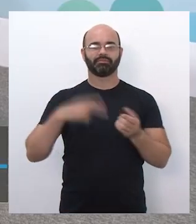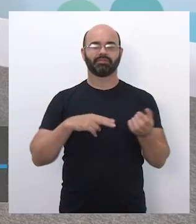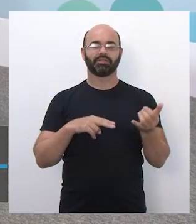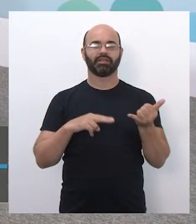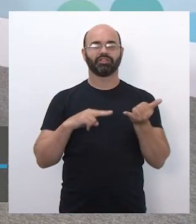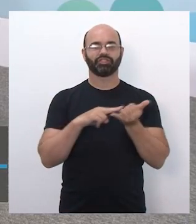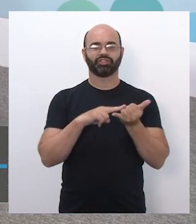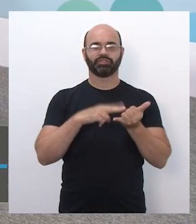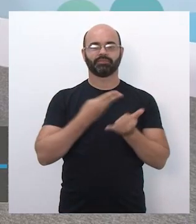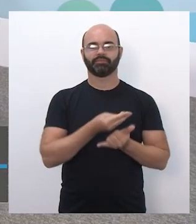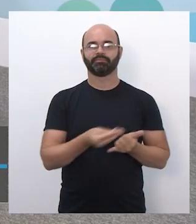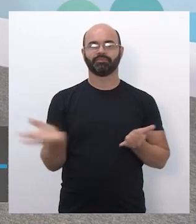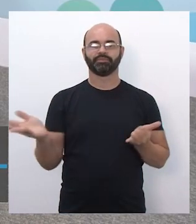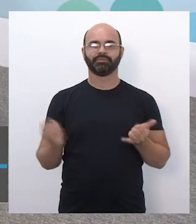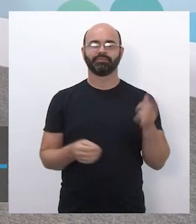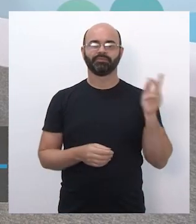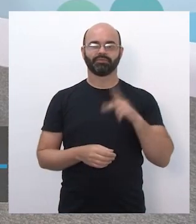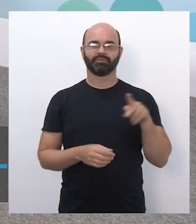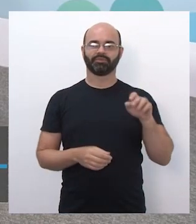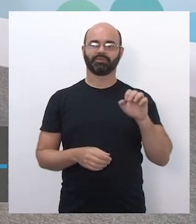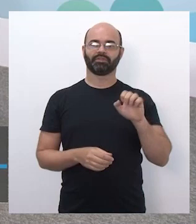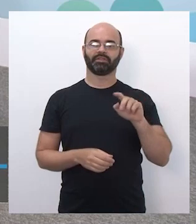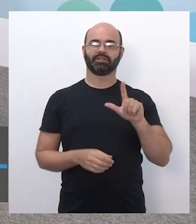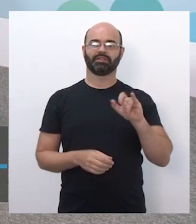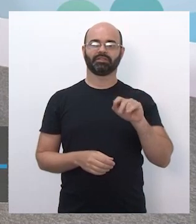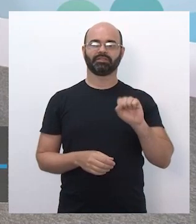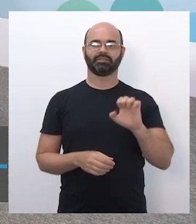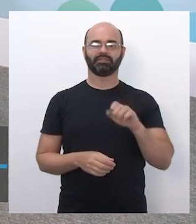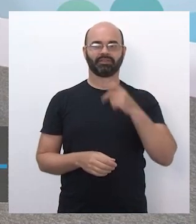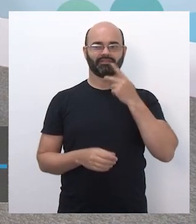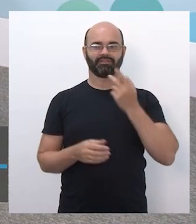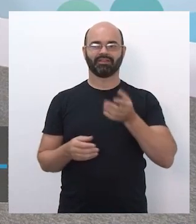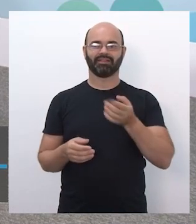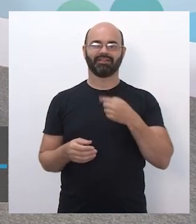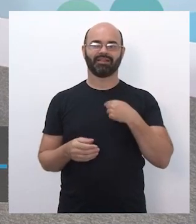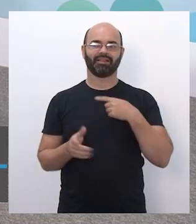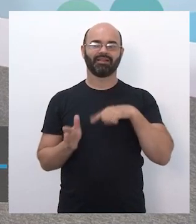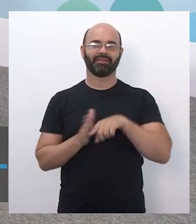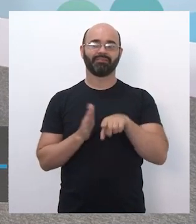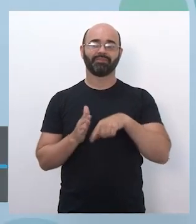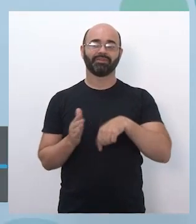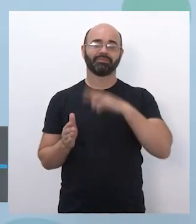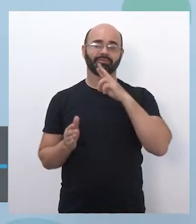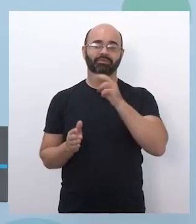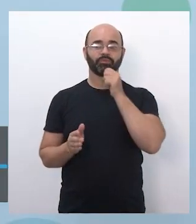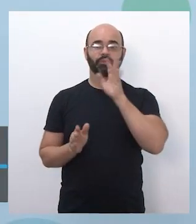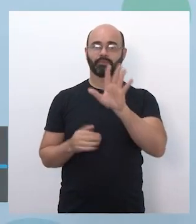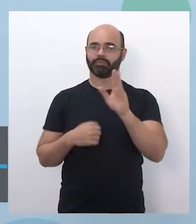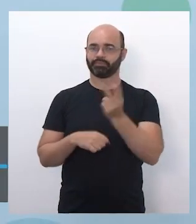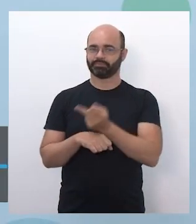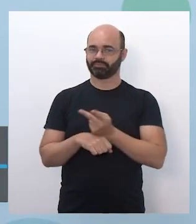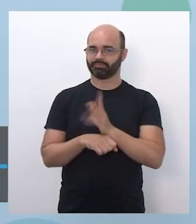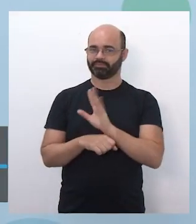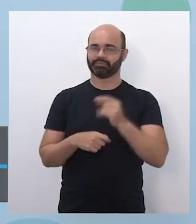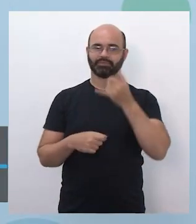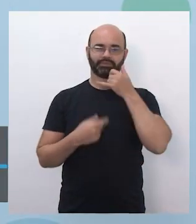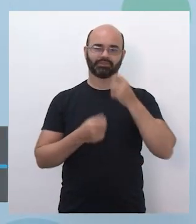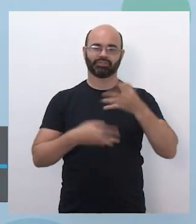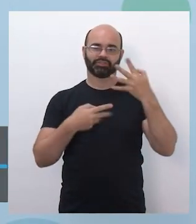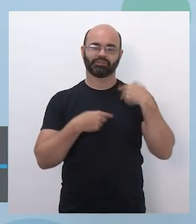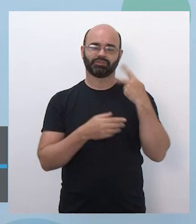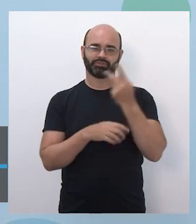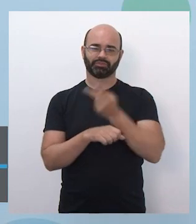queria falar aqui com a professora Elize, falou, você não respondeu minhas perguntas. Elize, até estou procurando aqui no chat para poder